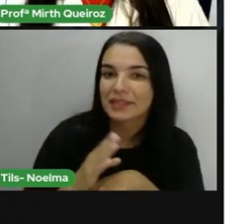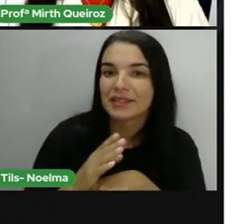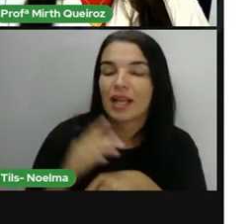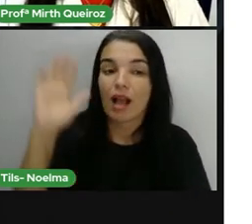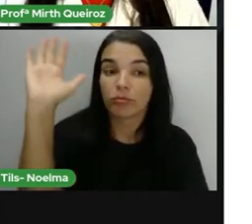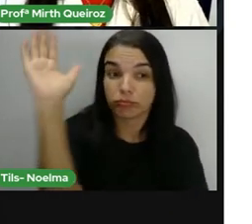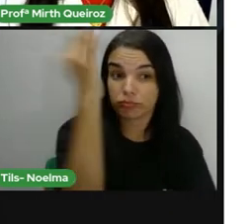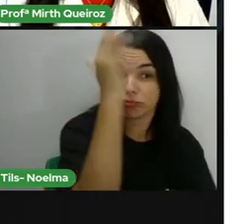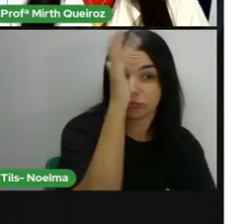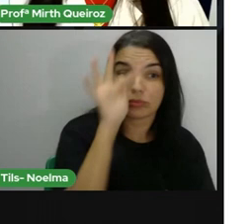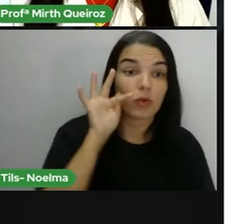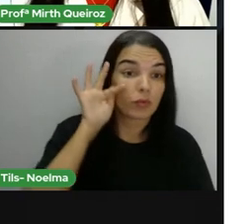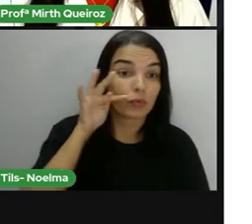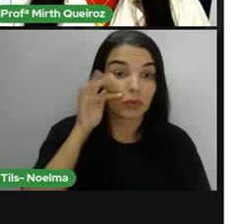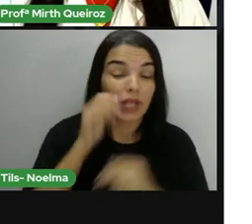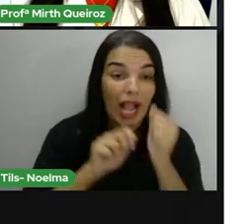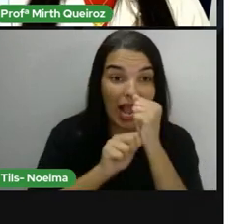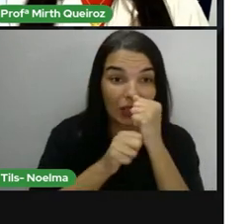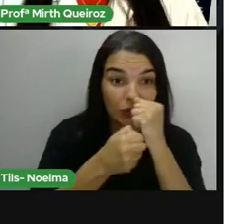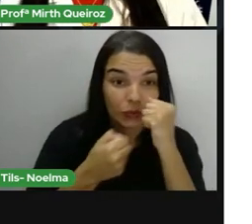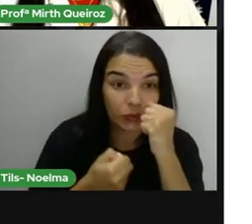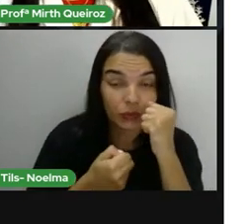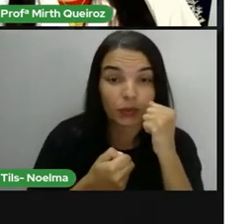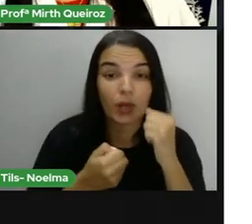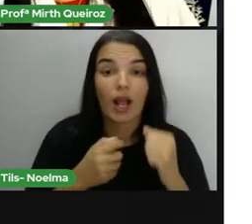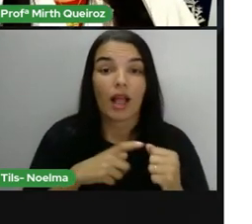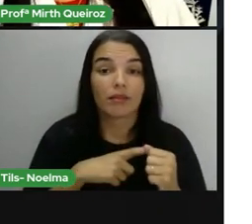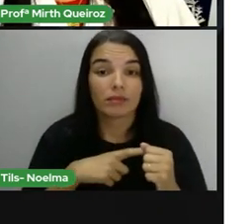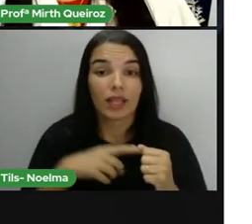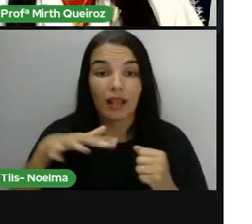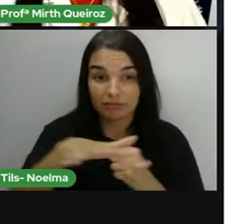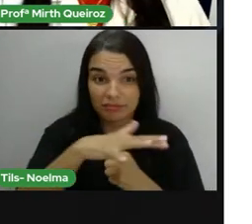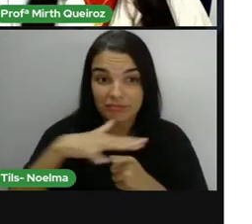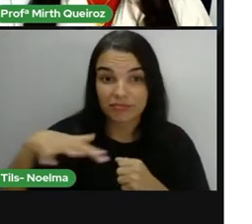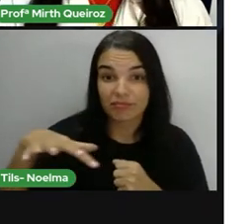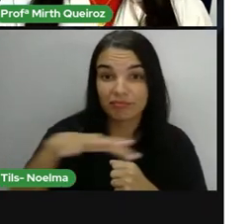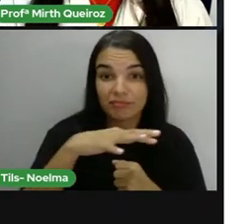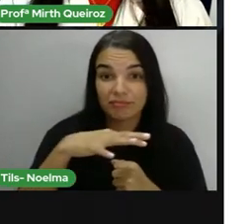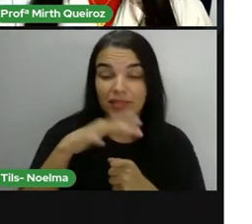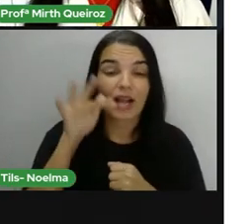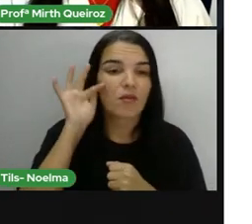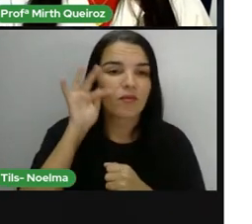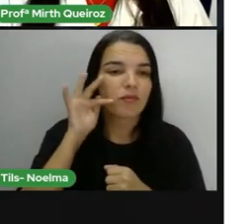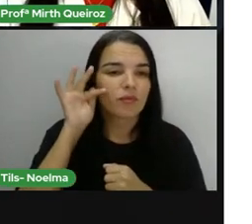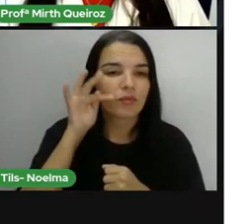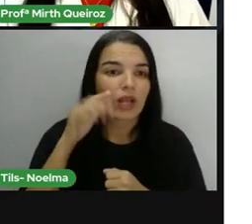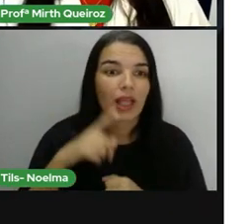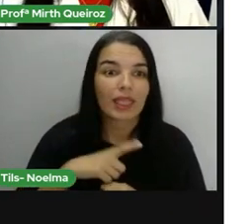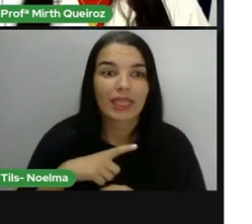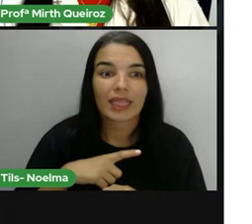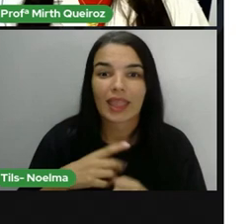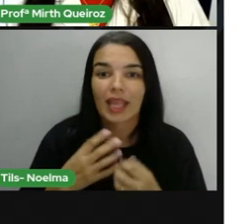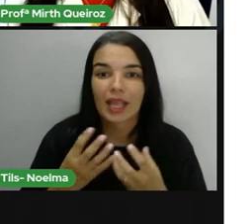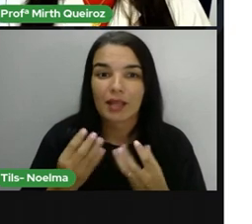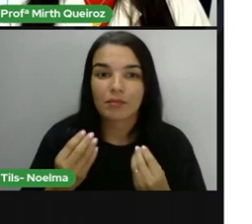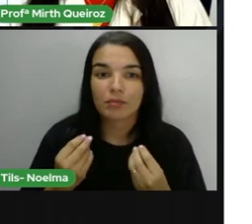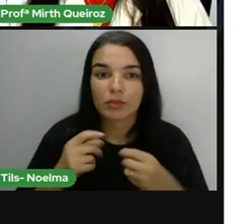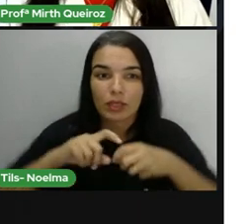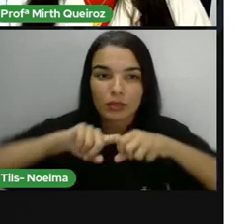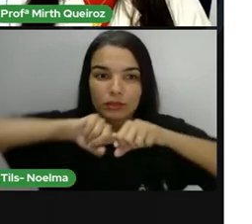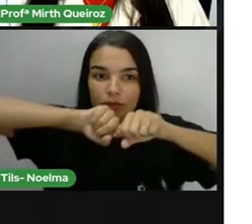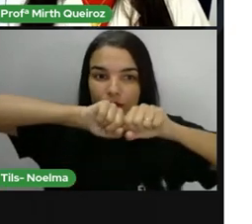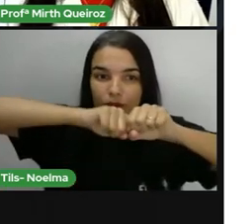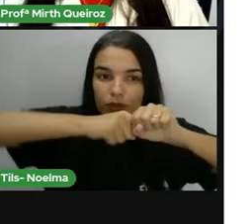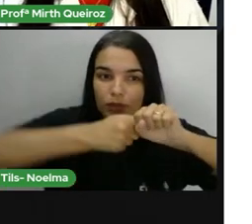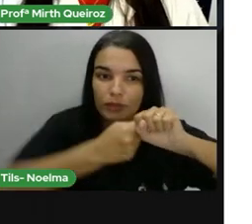bem desenvolvido e cultivado na região semiárida, que é a nossa região. A fruta em si é o caroço, ou a gente chama